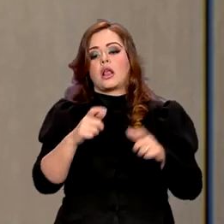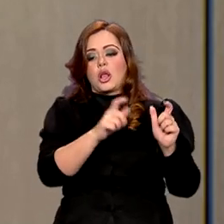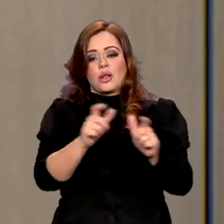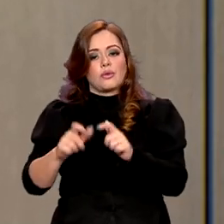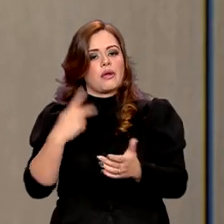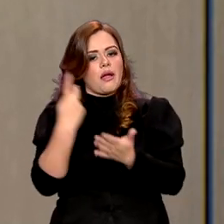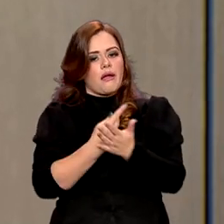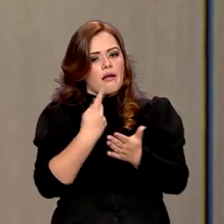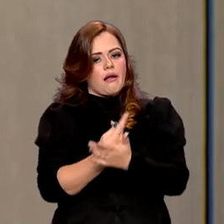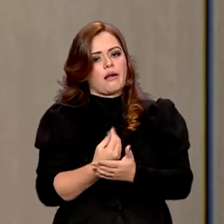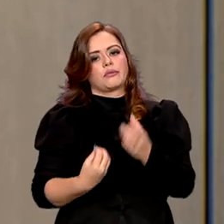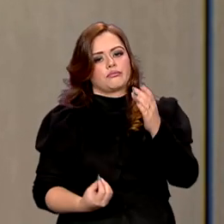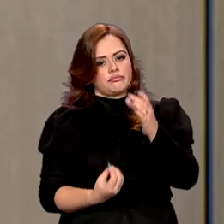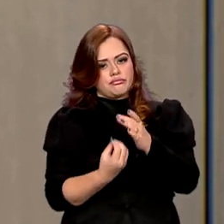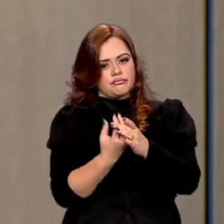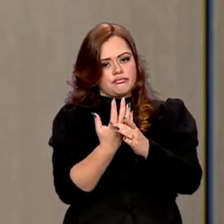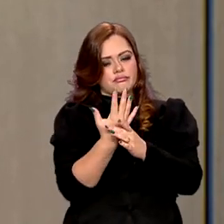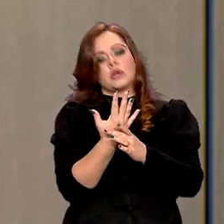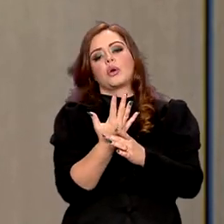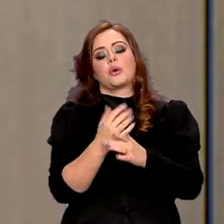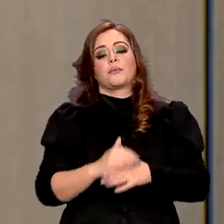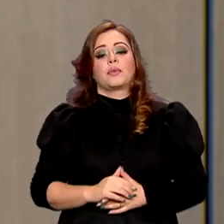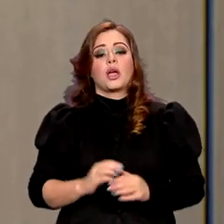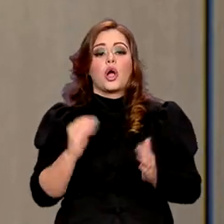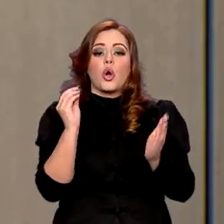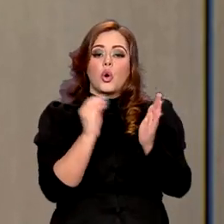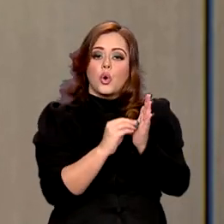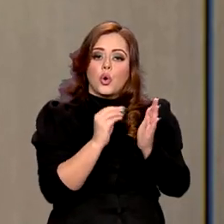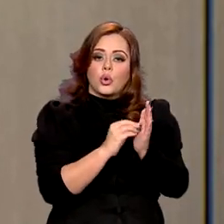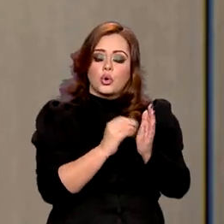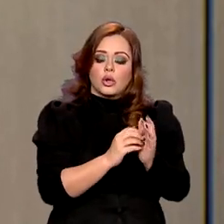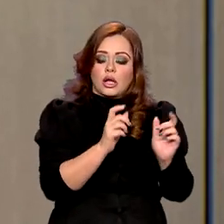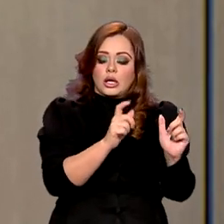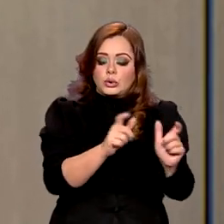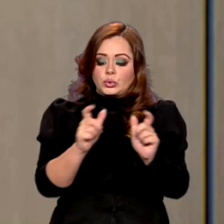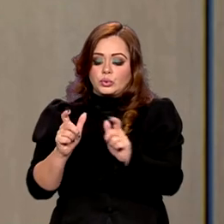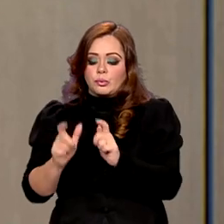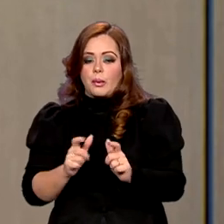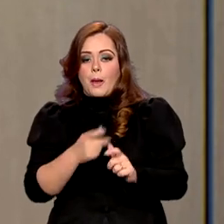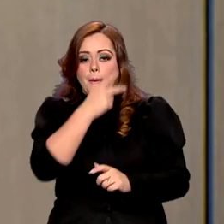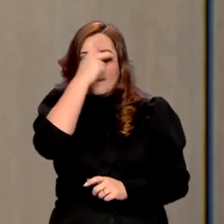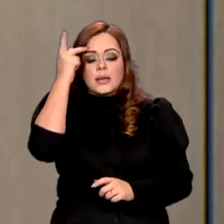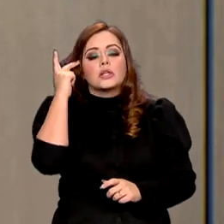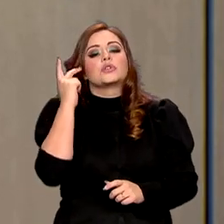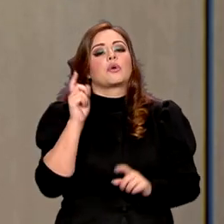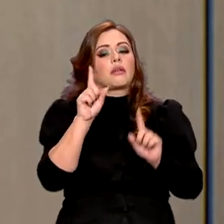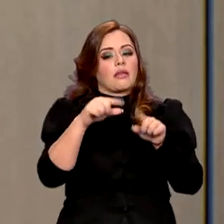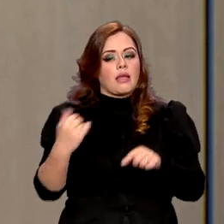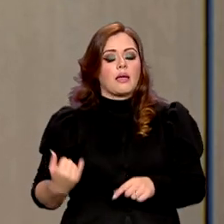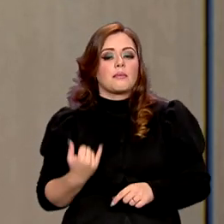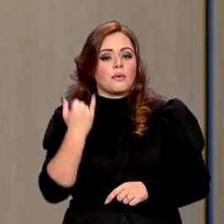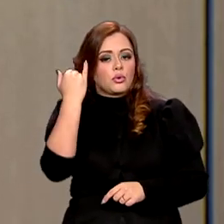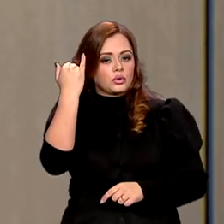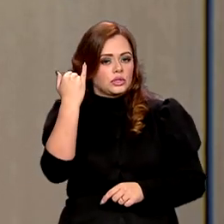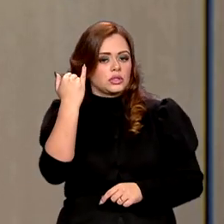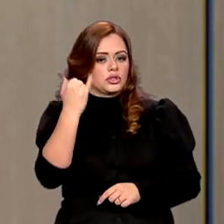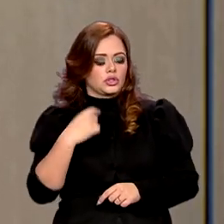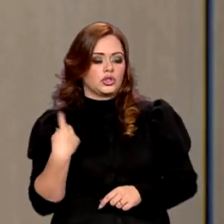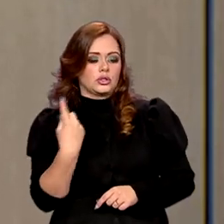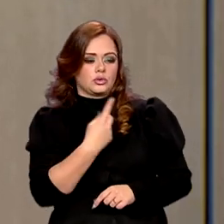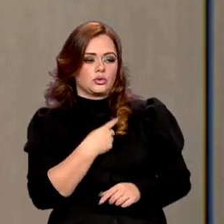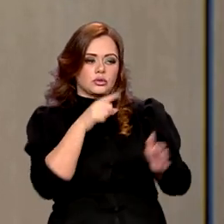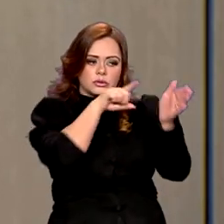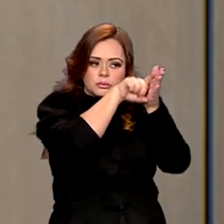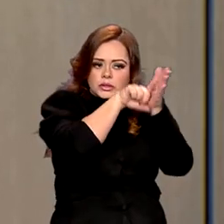precisa necessariamente estar em campo. A gente tem colocado as equipes em campo notadamente em áreas onde é importante a presença humana, terras